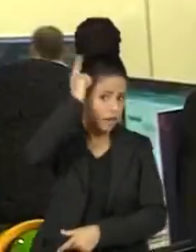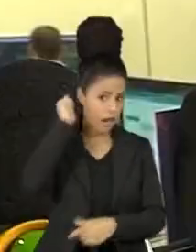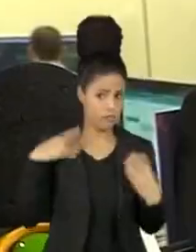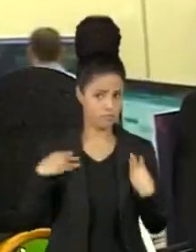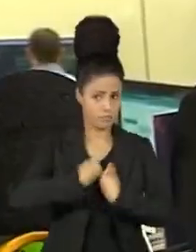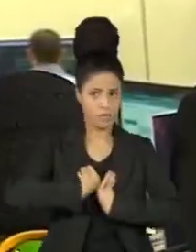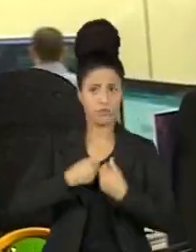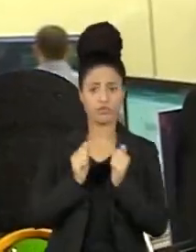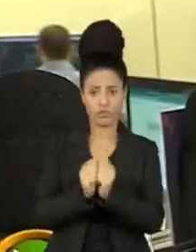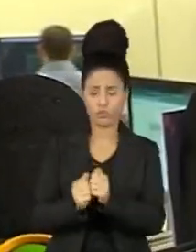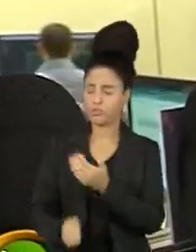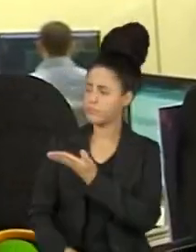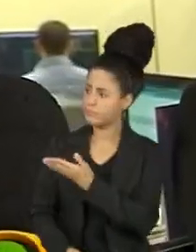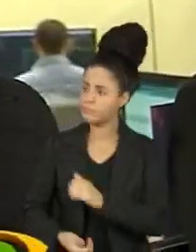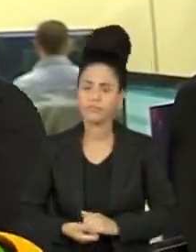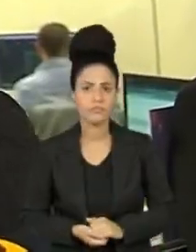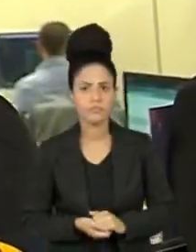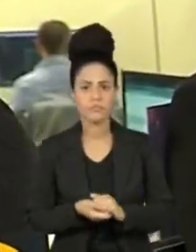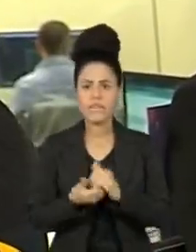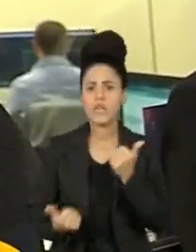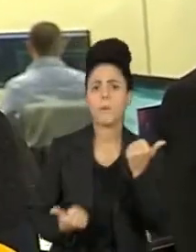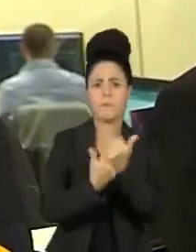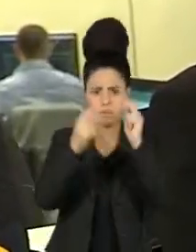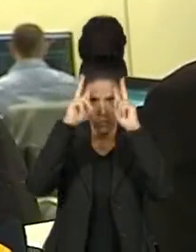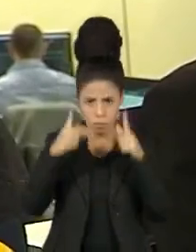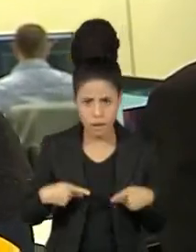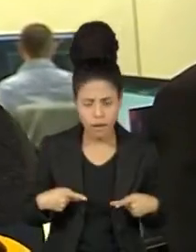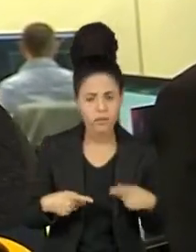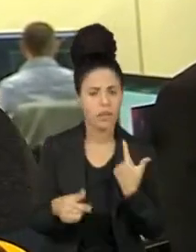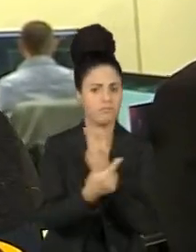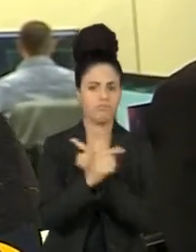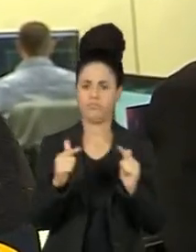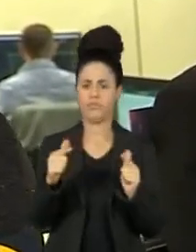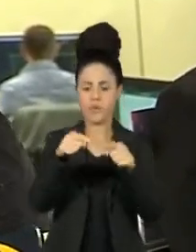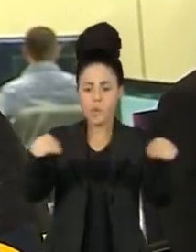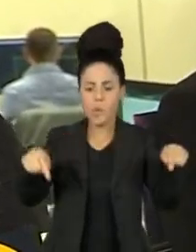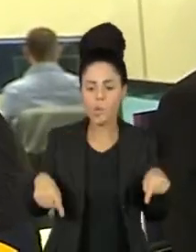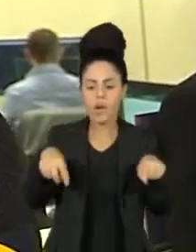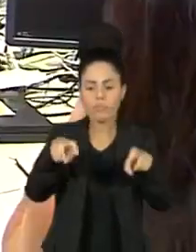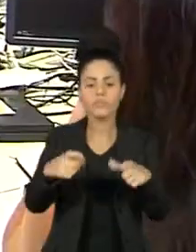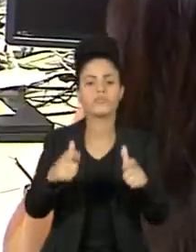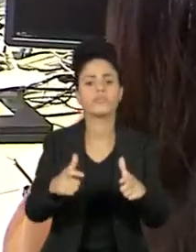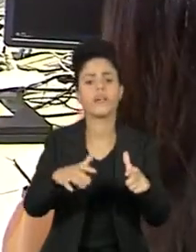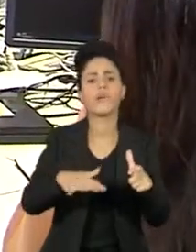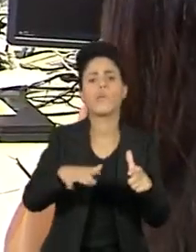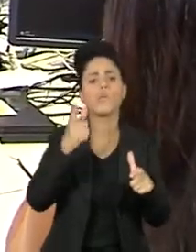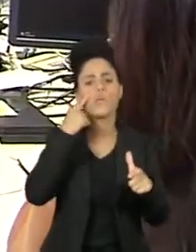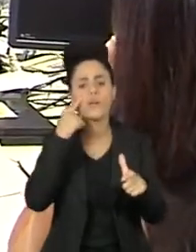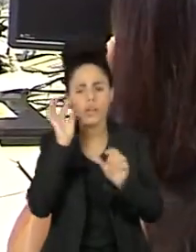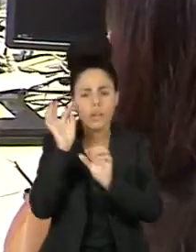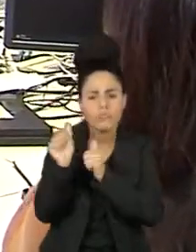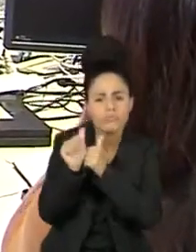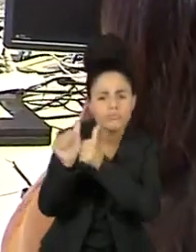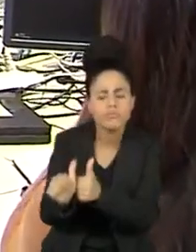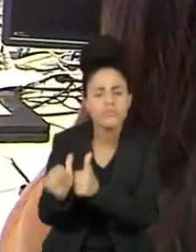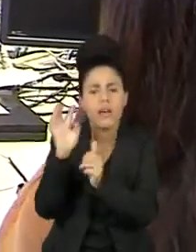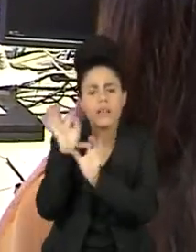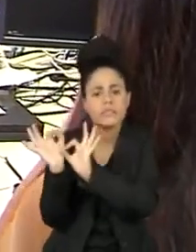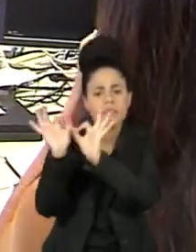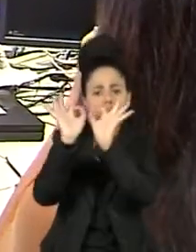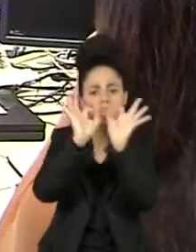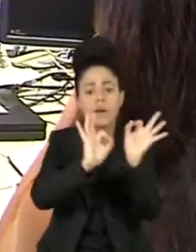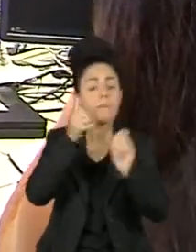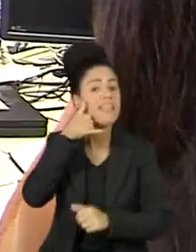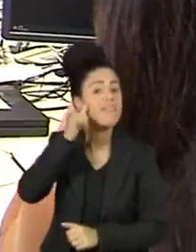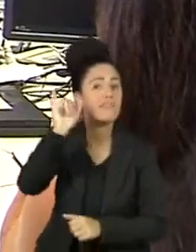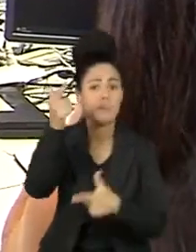Moraes. Não há participação humana nisso. A sala de totalização, ela acompanha exatamente para